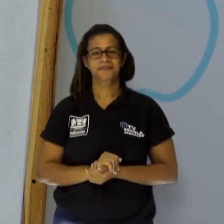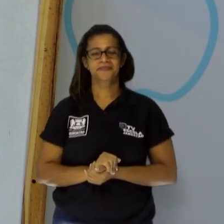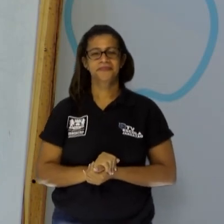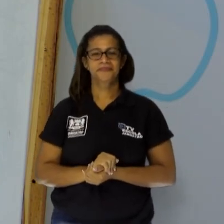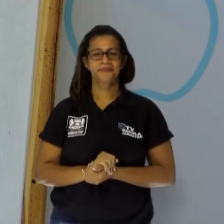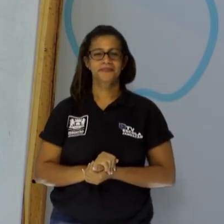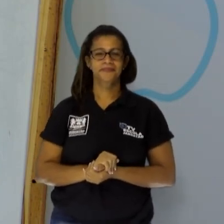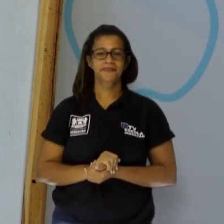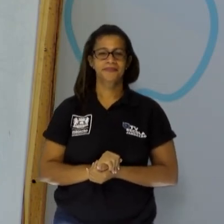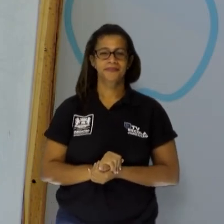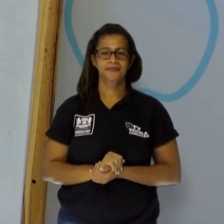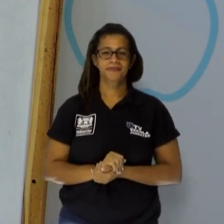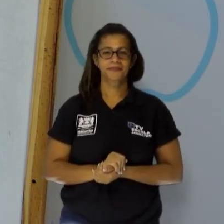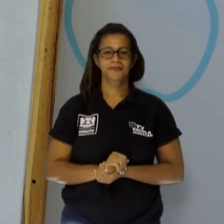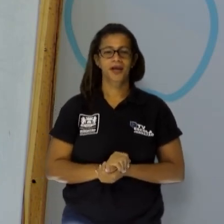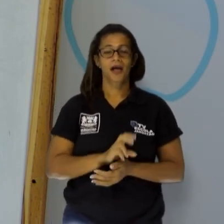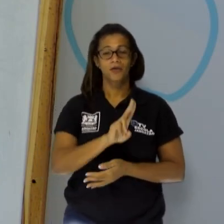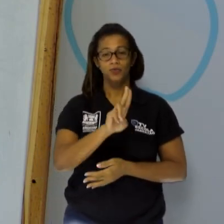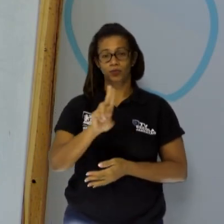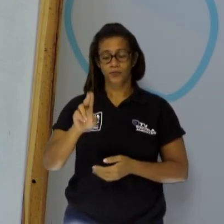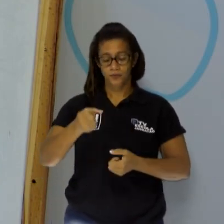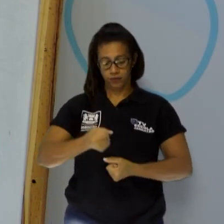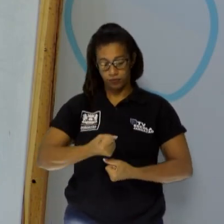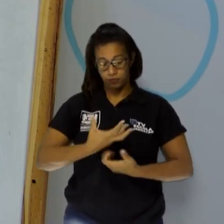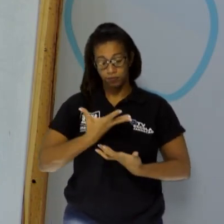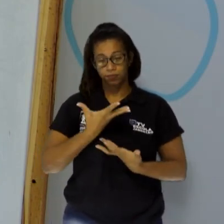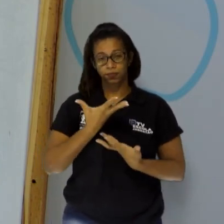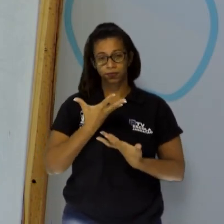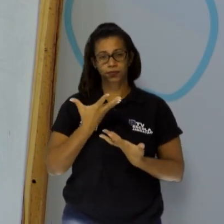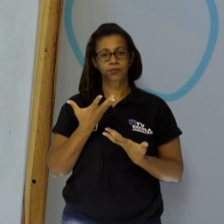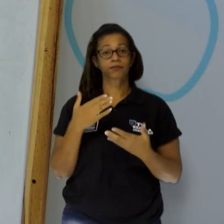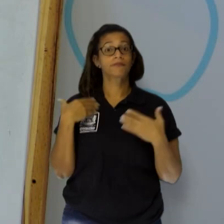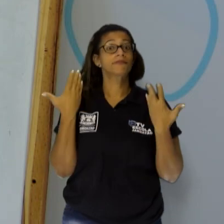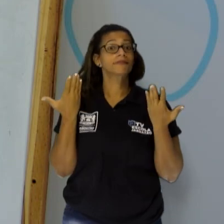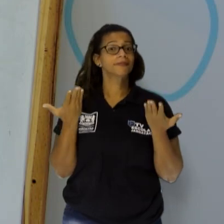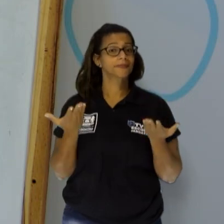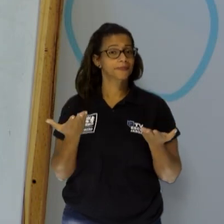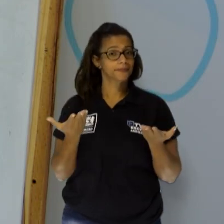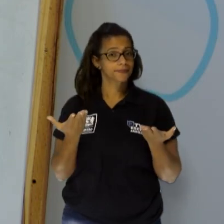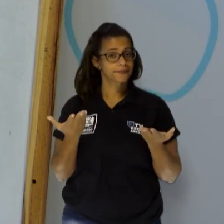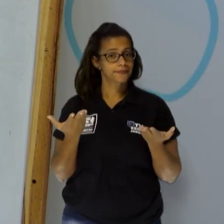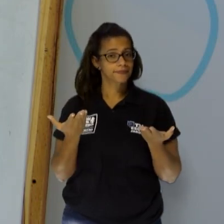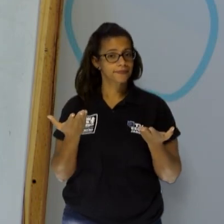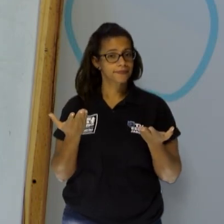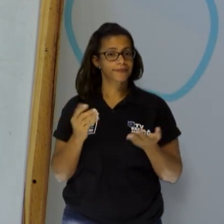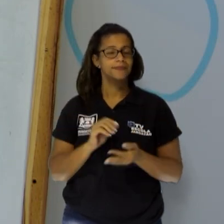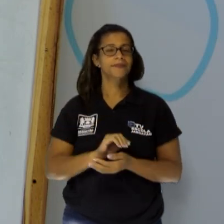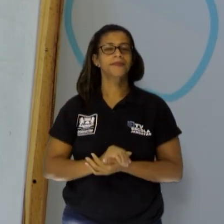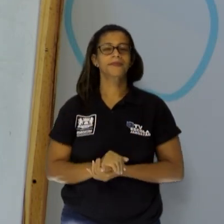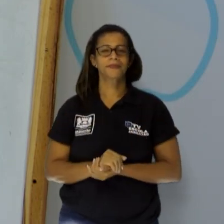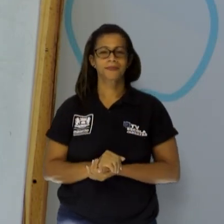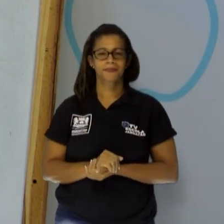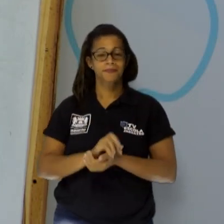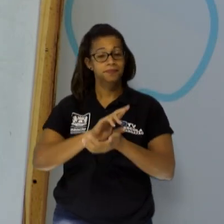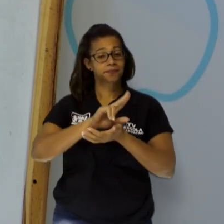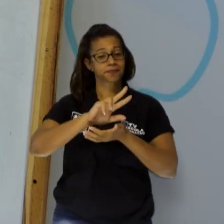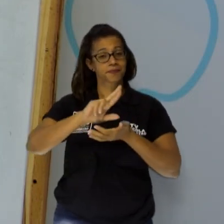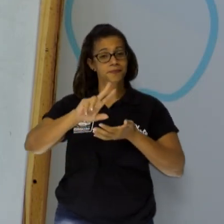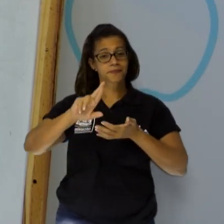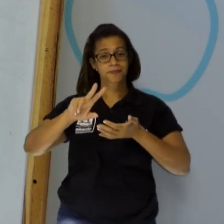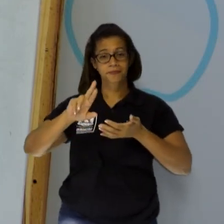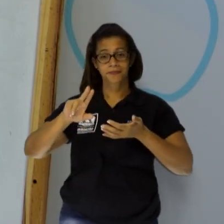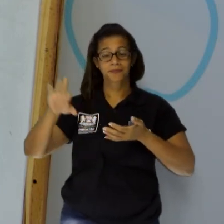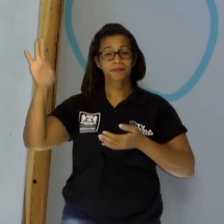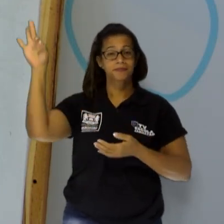O nome do poema é As Abelhas. Nós só fizemos